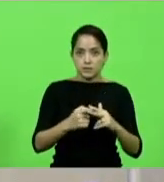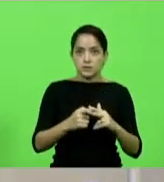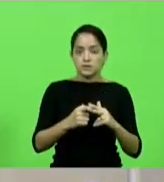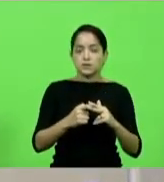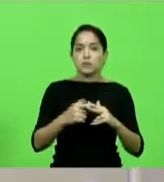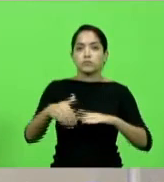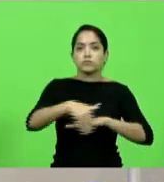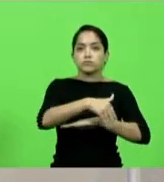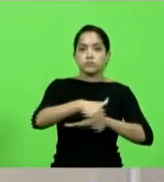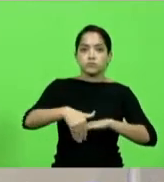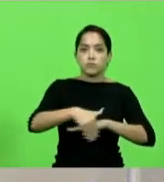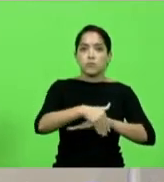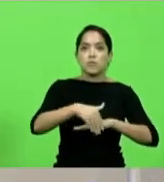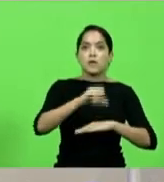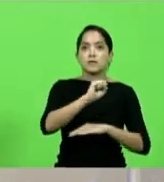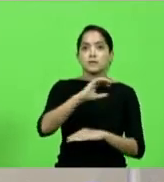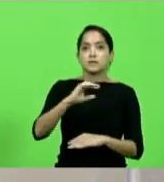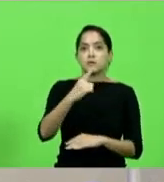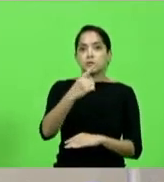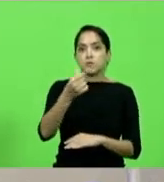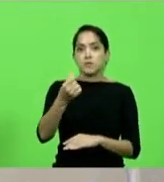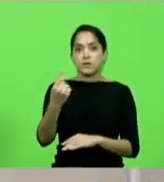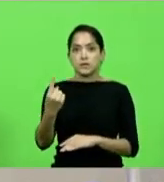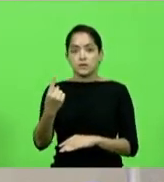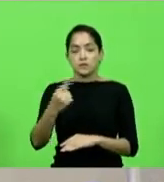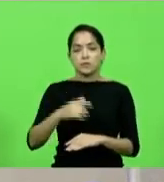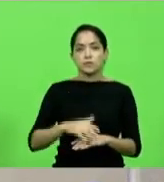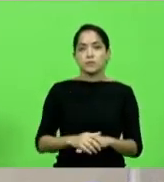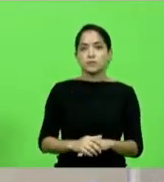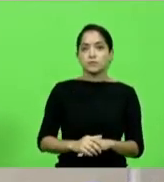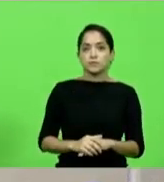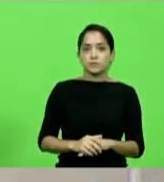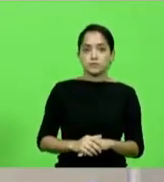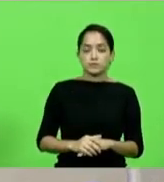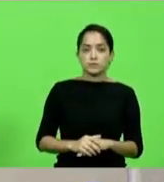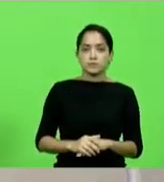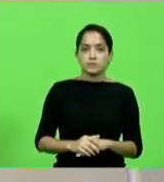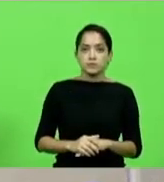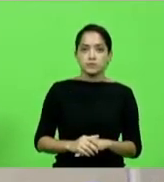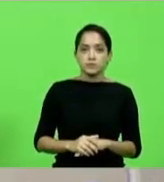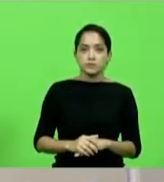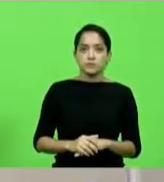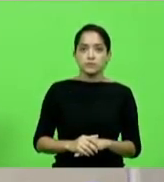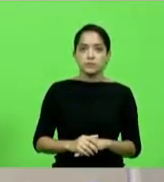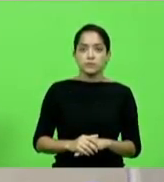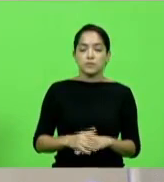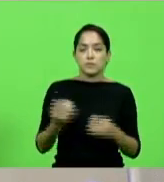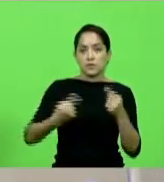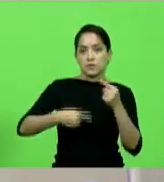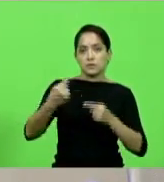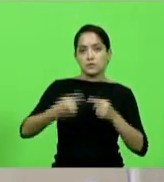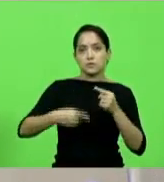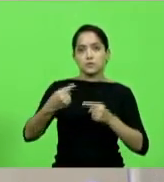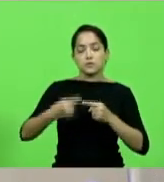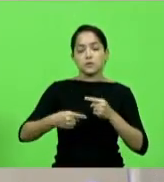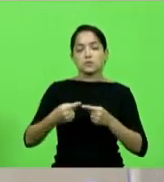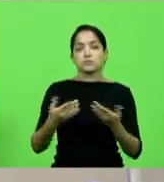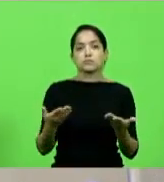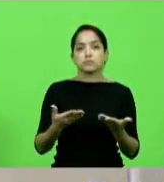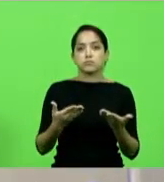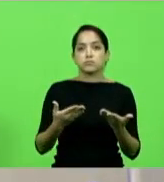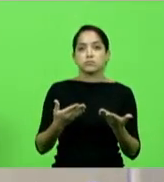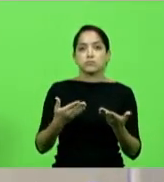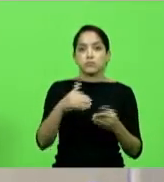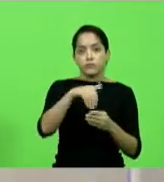da rodovia CC161, trecho nos municípios de campo e iria até a divisa com o Estado do Paraná, em discussão, não havendo quem queira